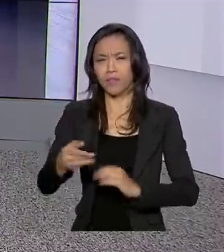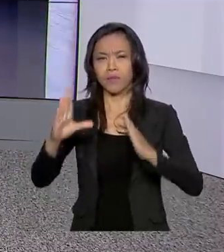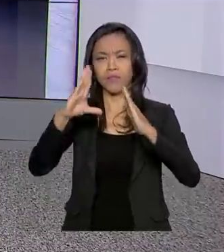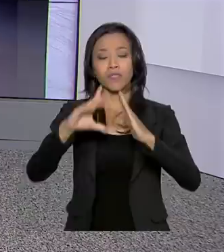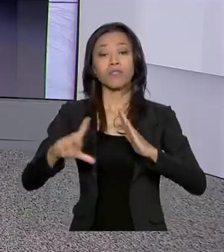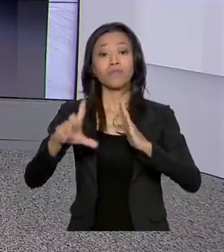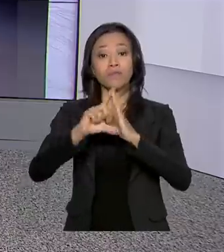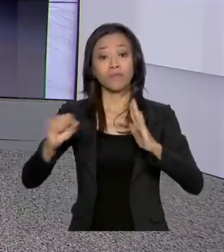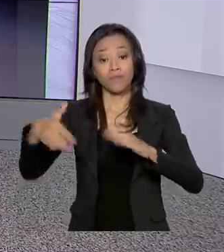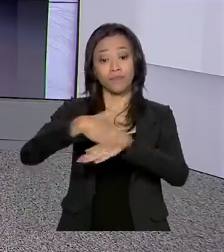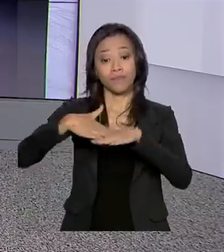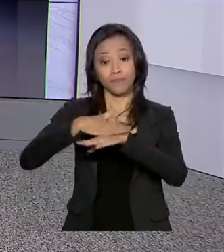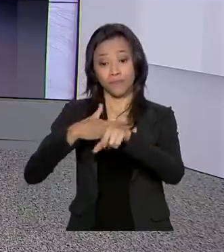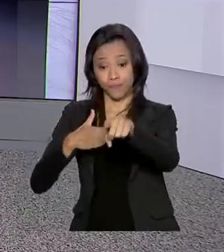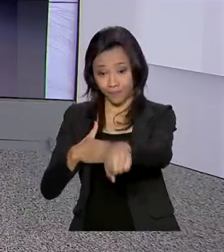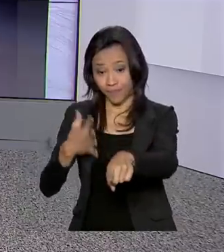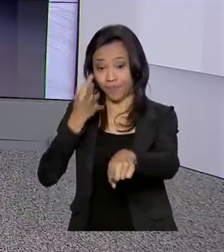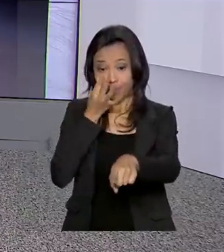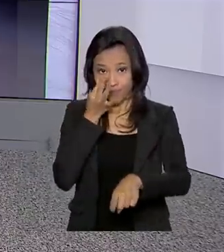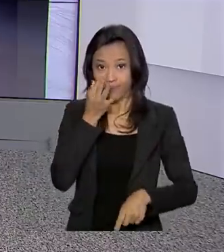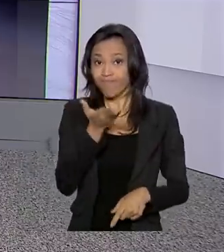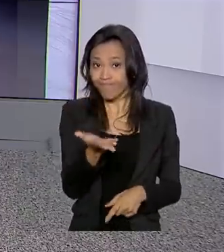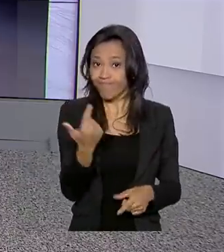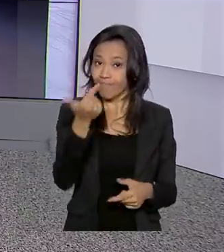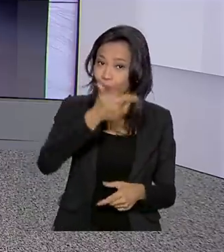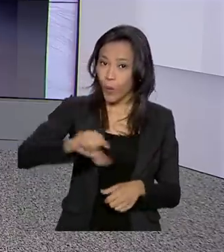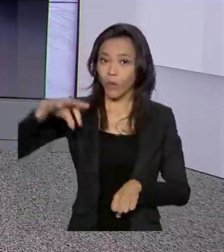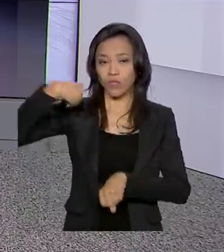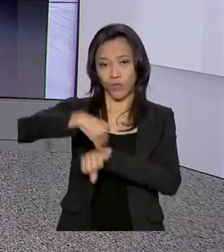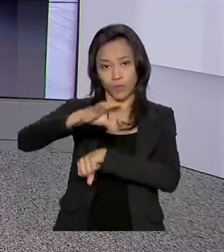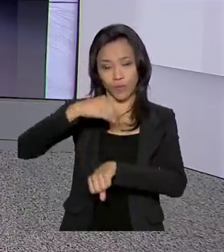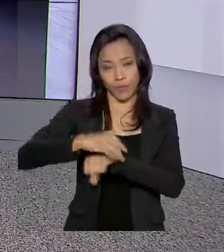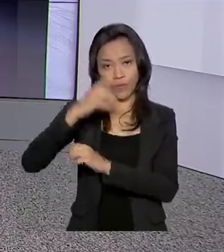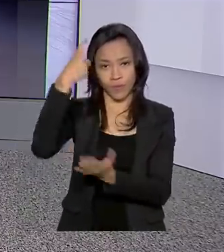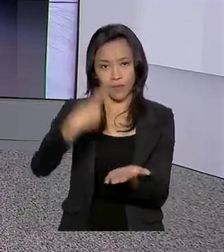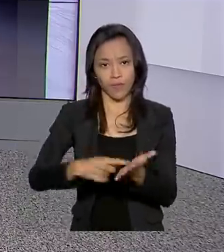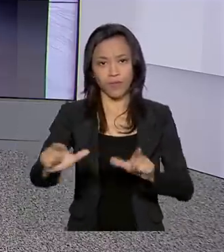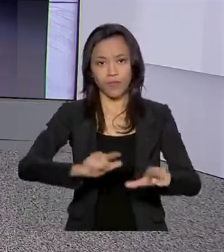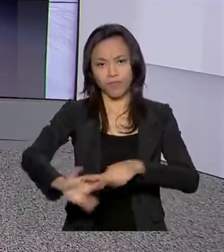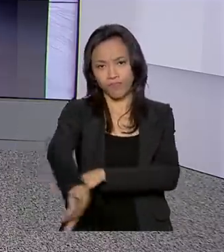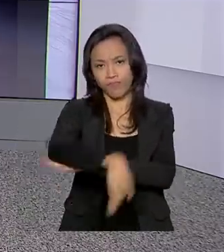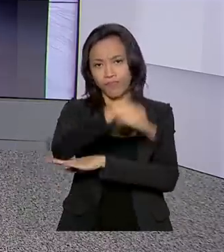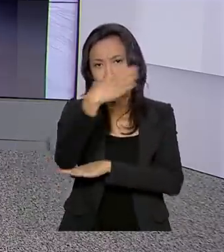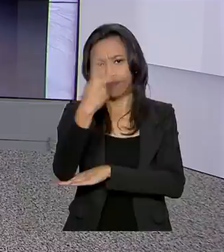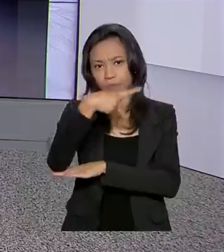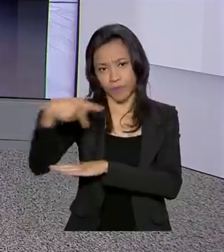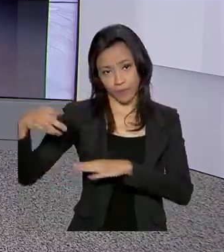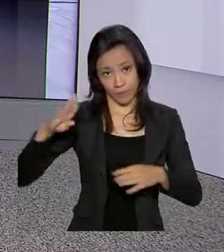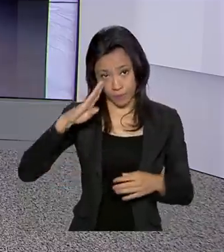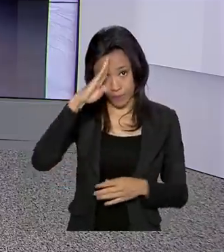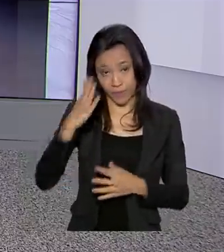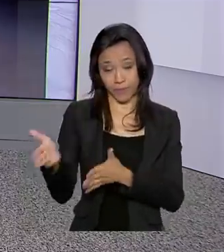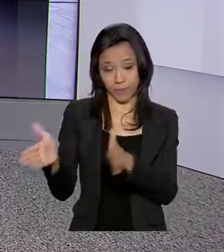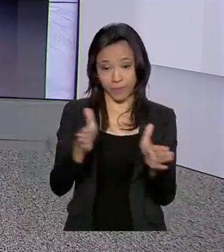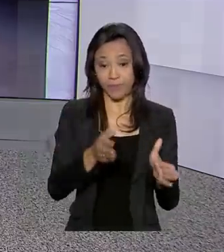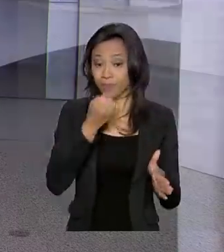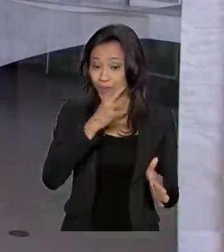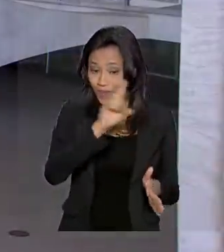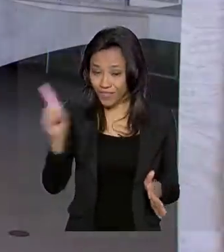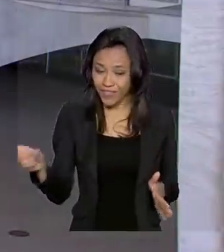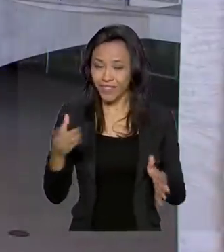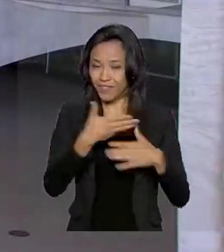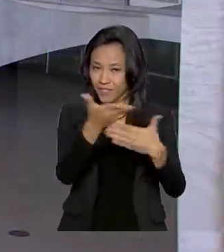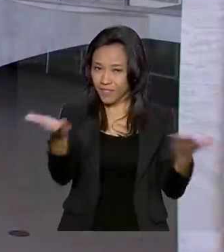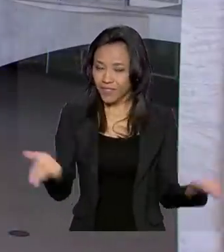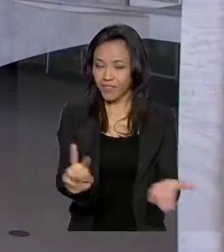repórter Luciana Colares de Holanda, que traz também outras informações da agenda do presidente. Bom dia, Lu. Oi, Renata, bom dia pra você, bom dia pra